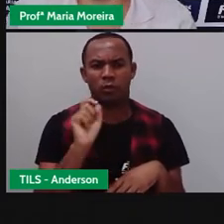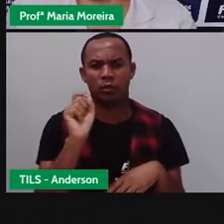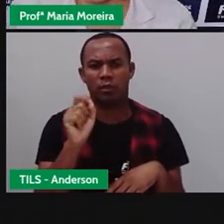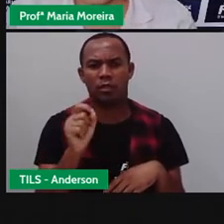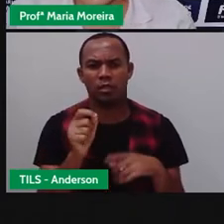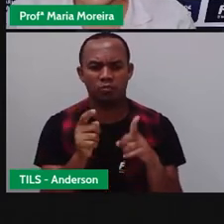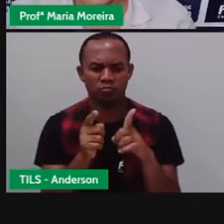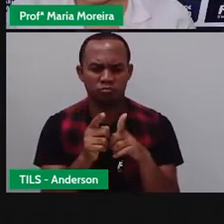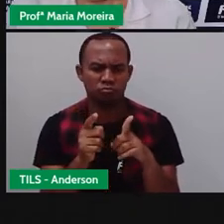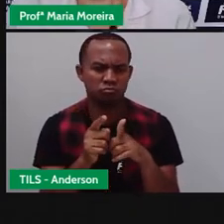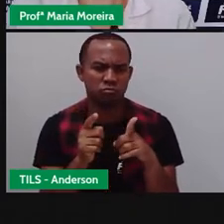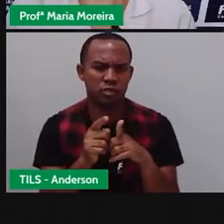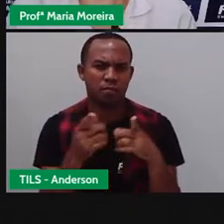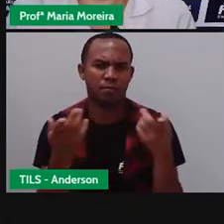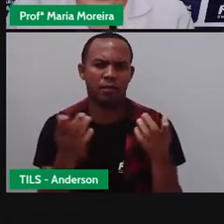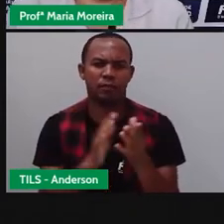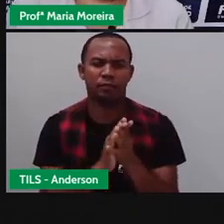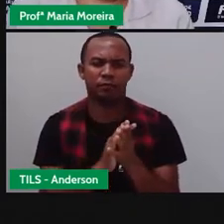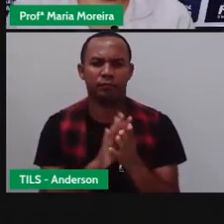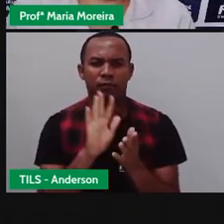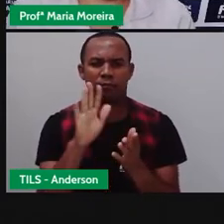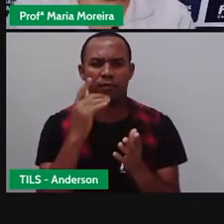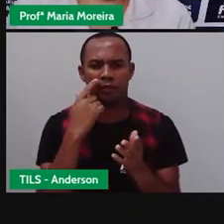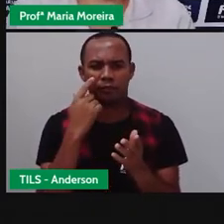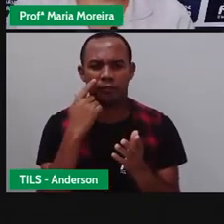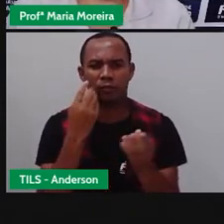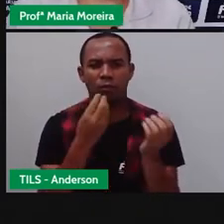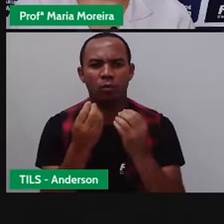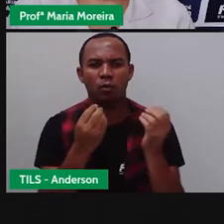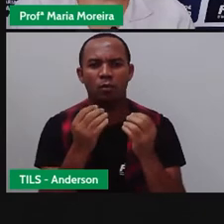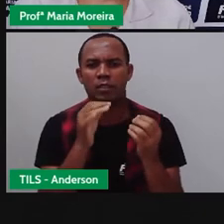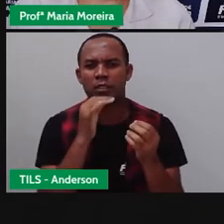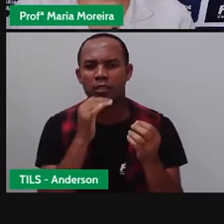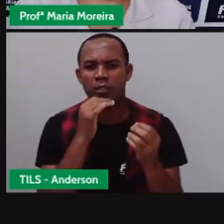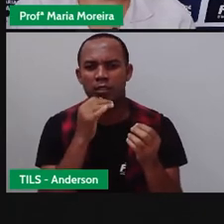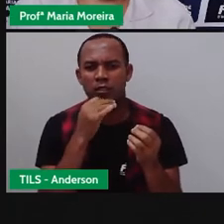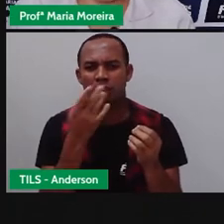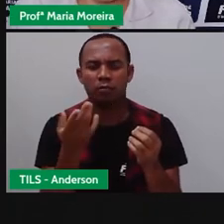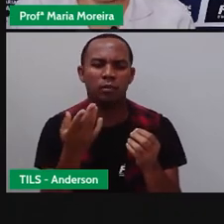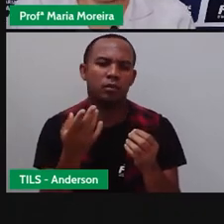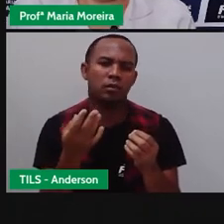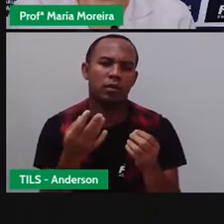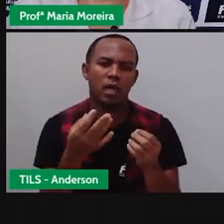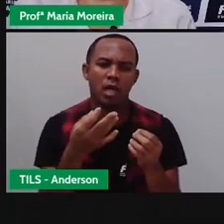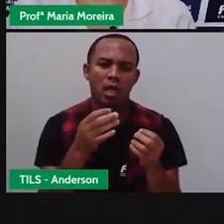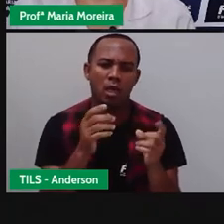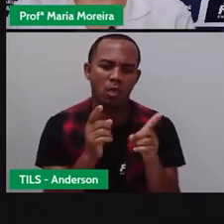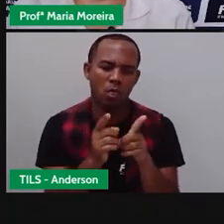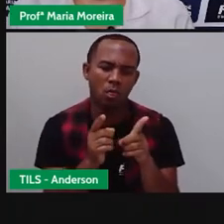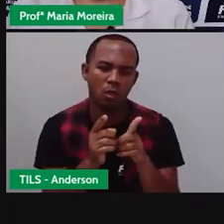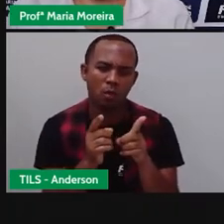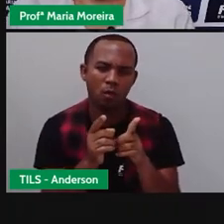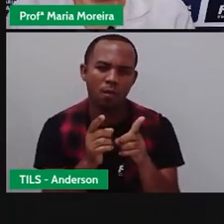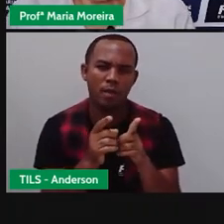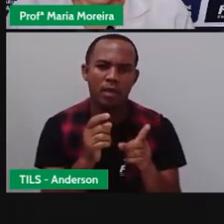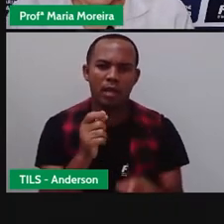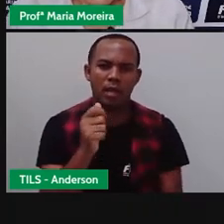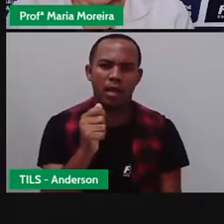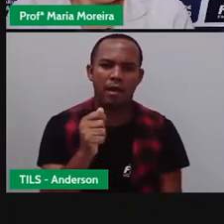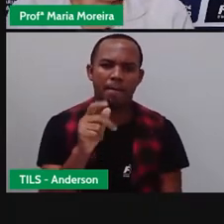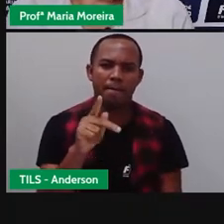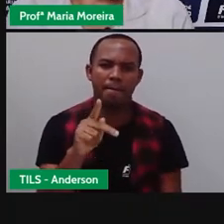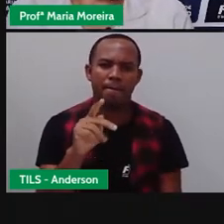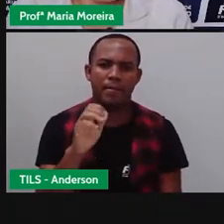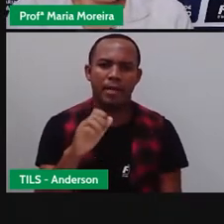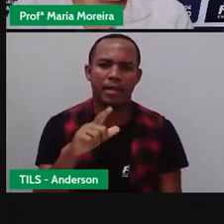abreviações, tá? Mas a gente faz uma ressalva aqui com relação ao uso dos apelidos. Por quê? Porque apelido, né?